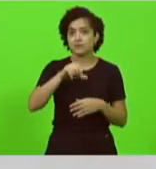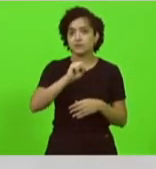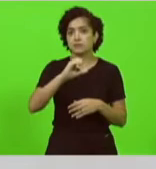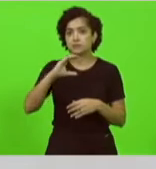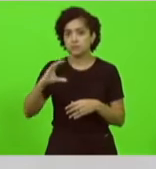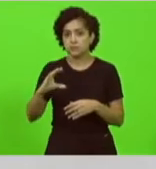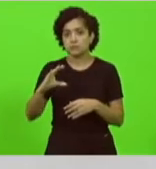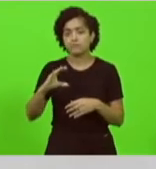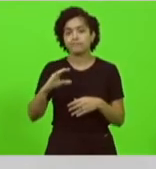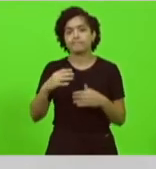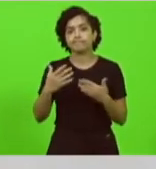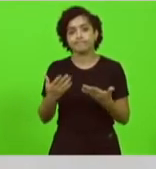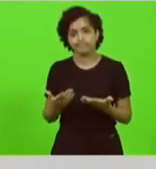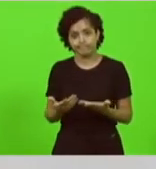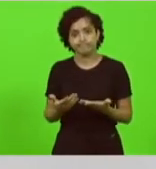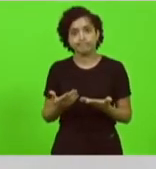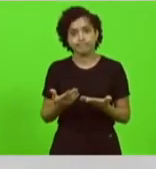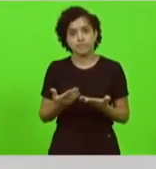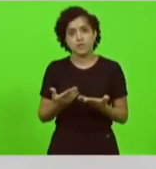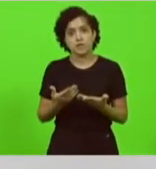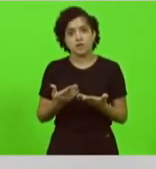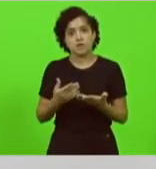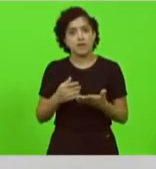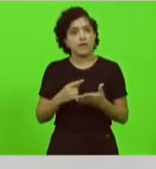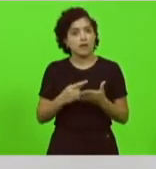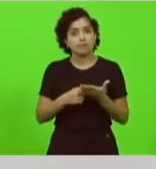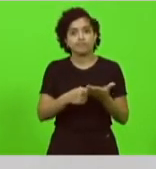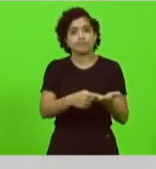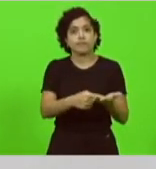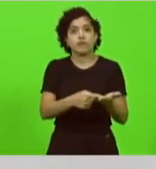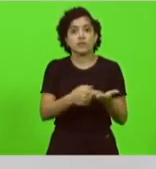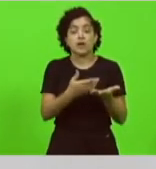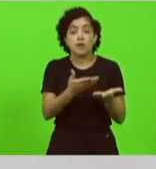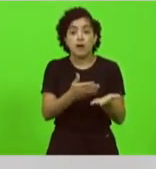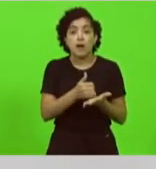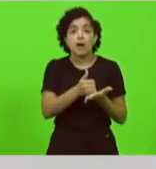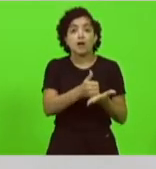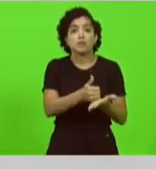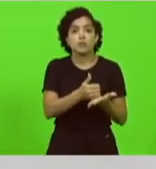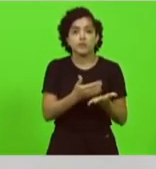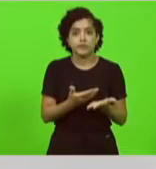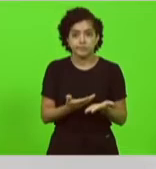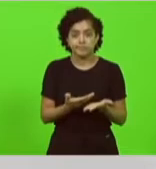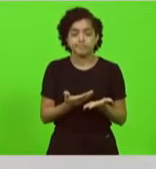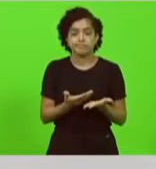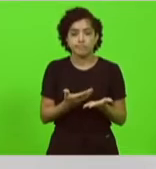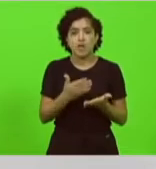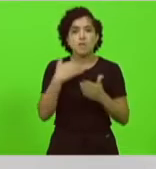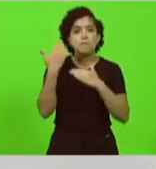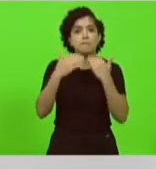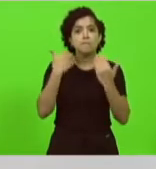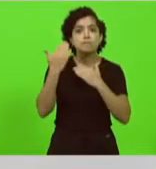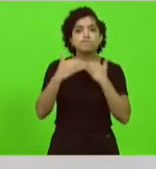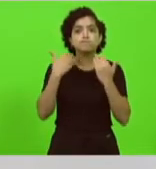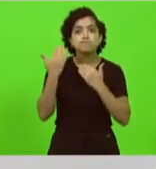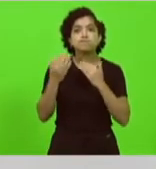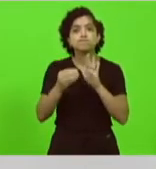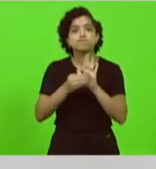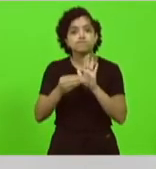cúmplice é cúmplice porque tem pessoas morrendo por falta de